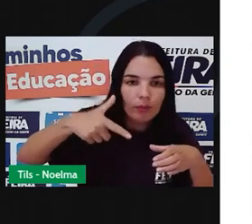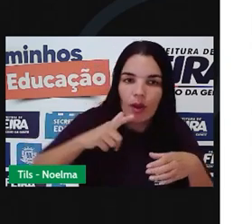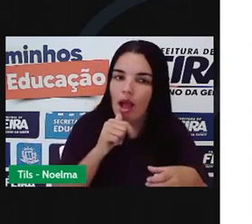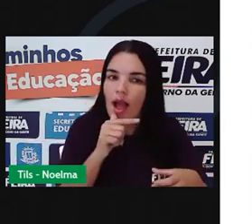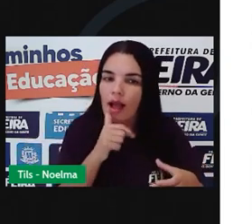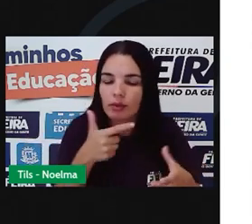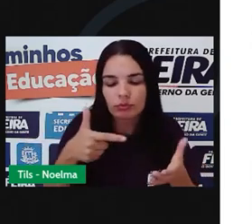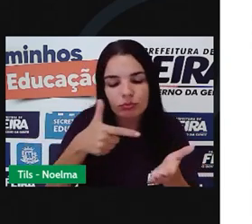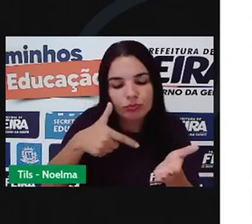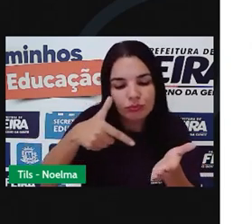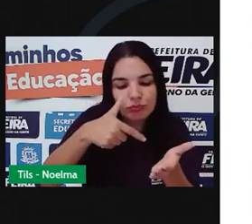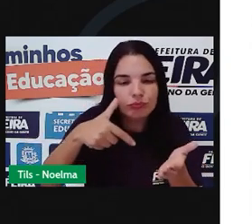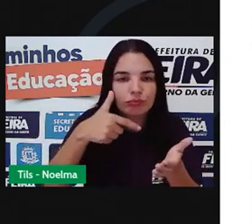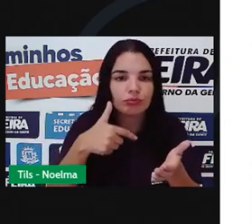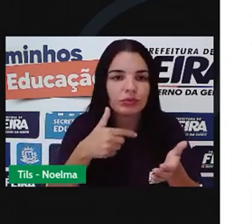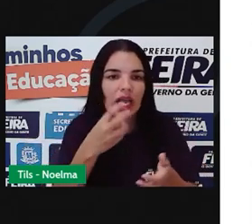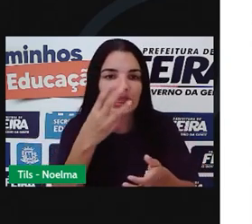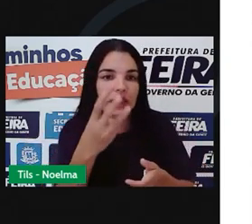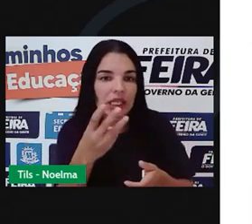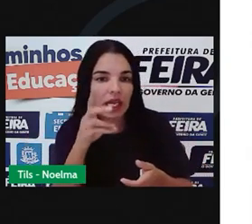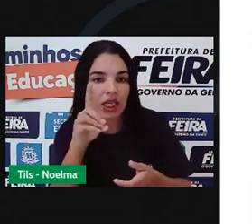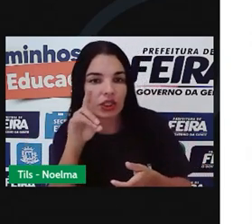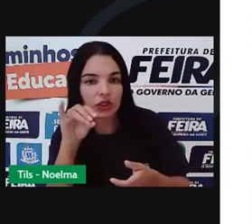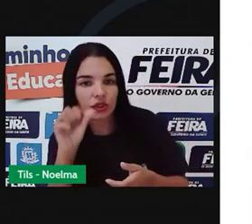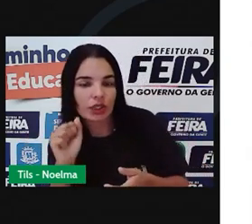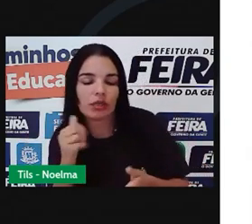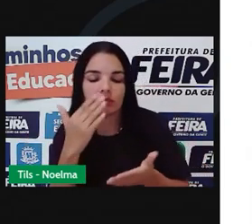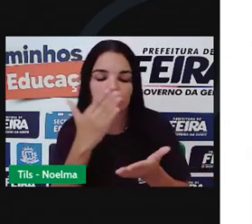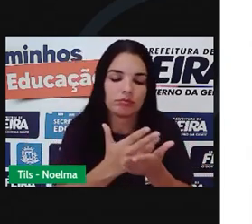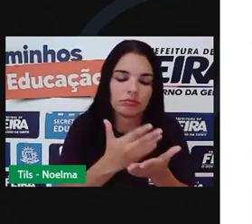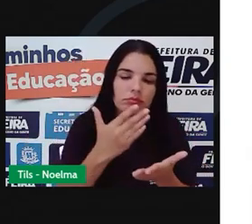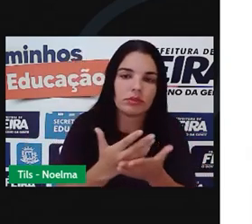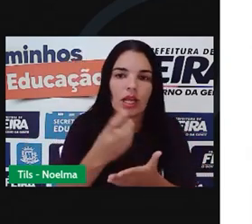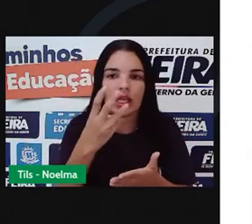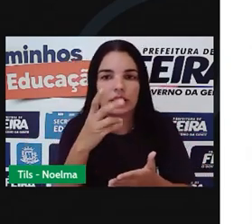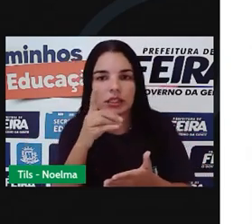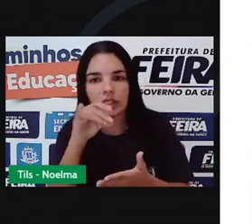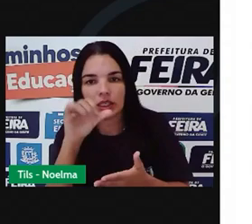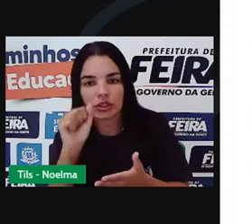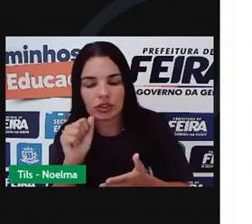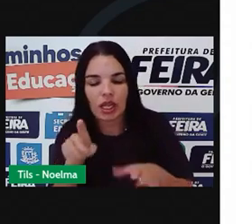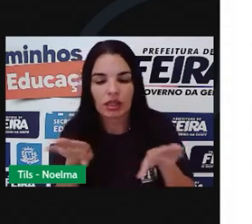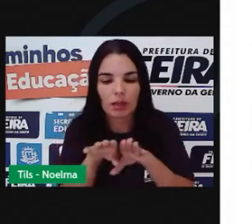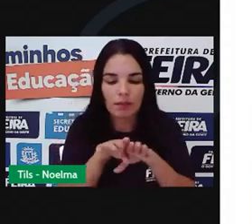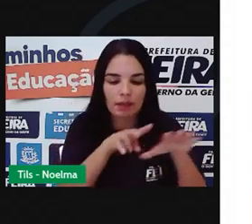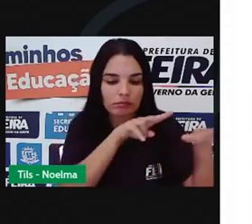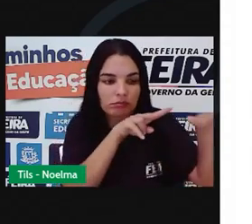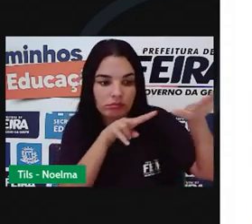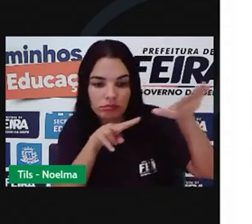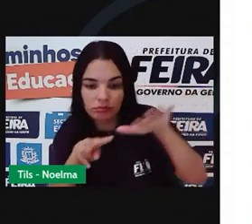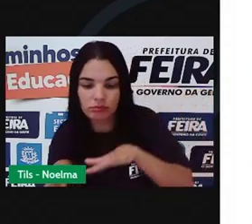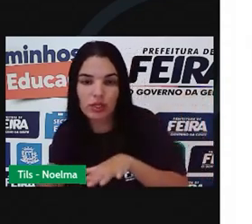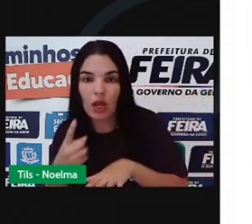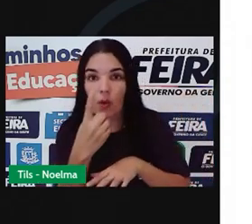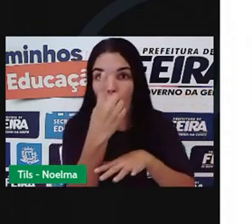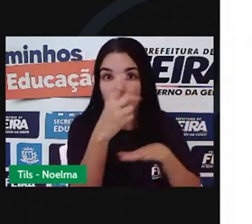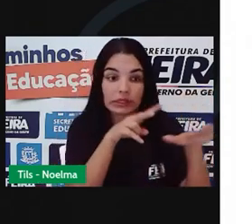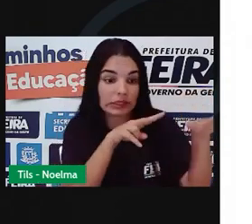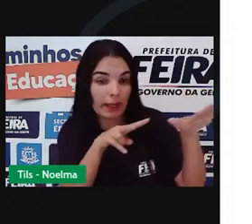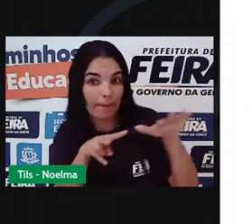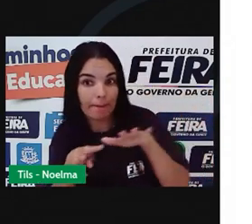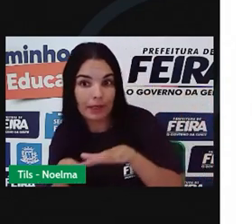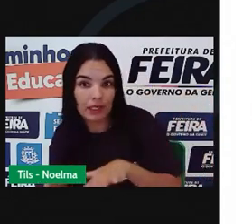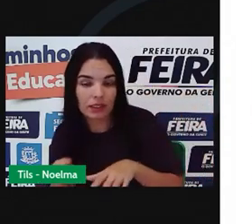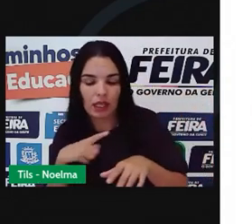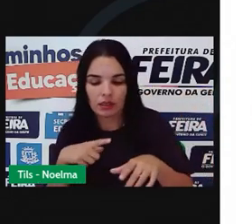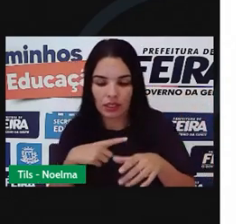pode deixar aí a sua mudinha nesse sistema aqui por mais em torno de uma semana. que vai começar a gerar as raízes aí. E você já pode